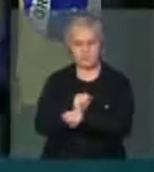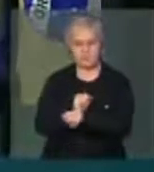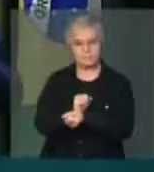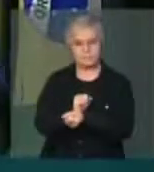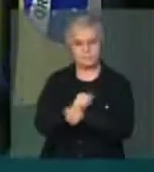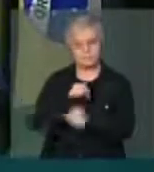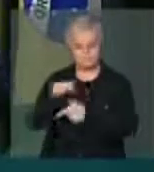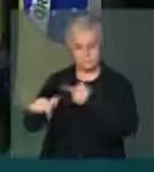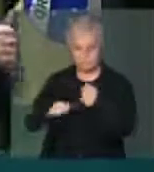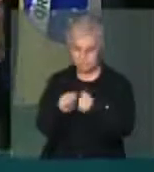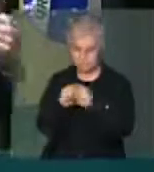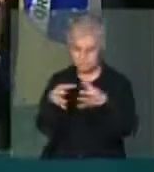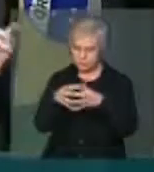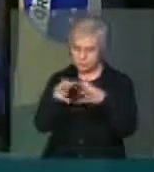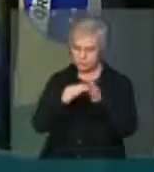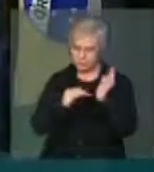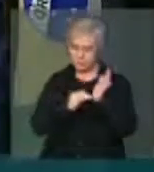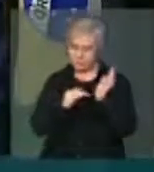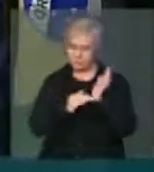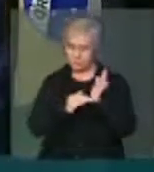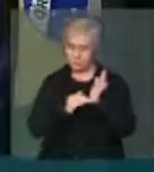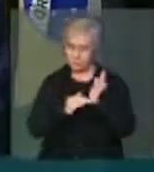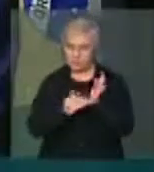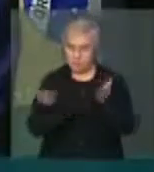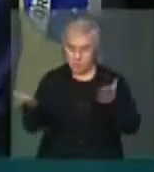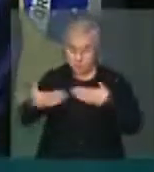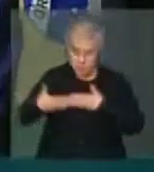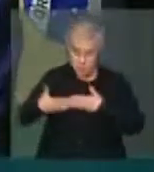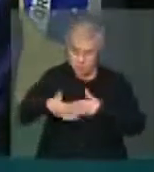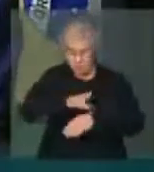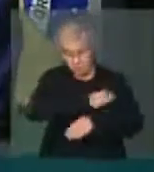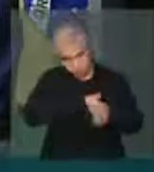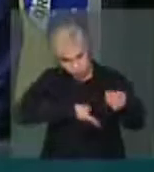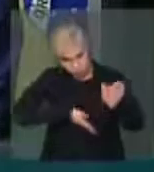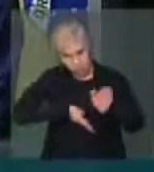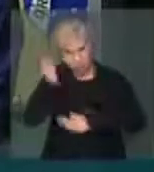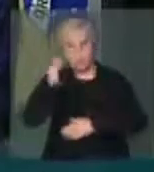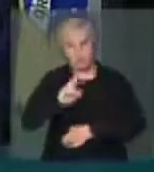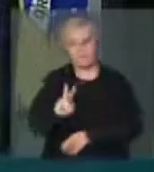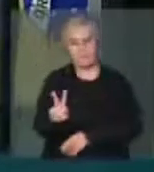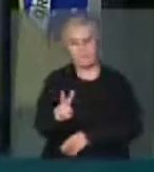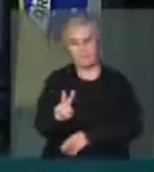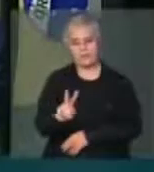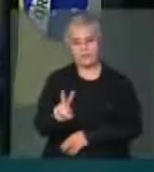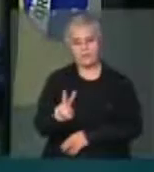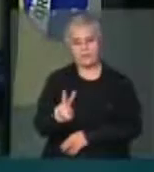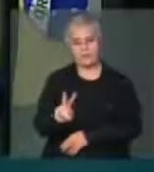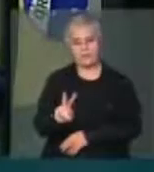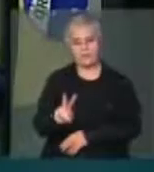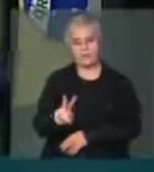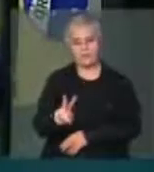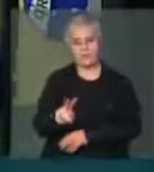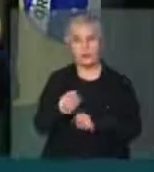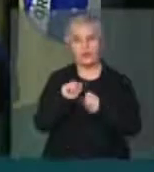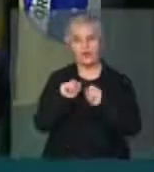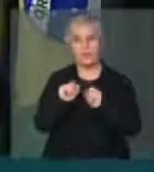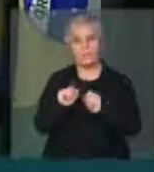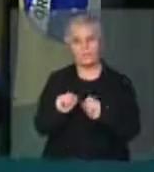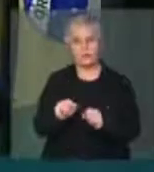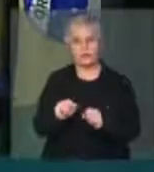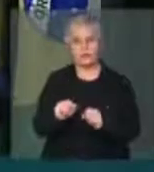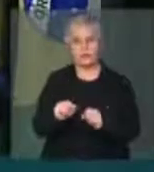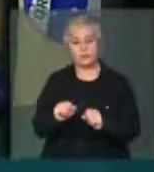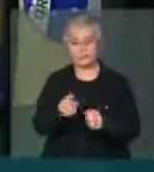de senadores brasileiros que embarcam ainda essa semana à Venezuela possam, sobretudo, ter o